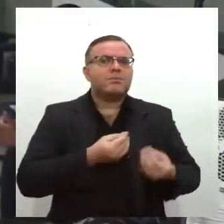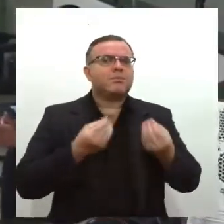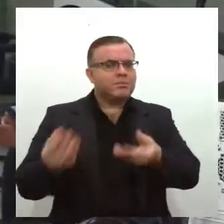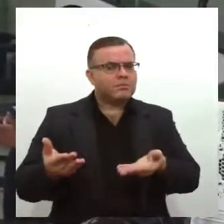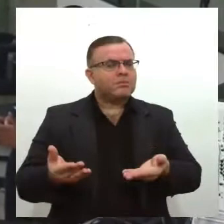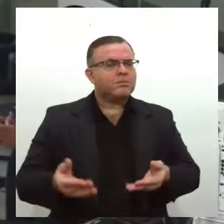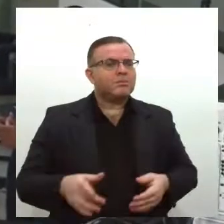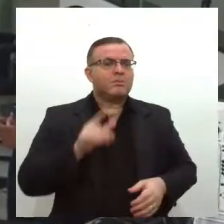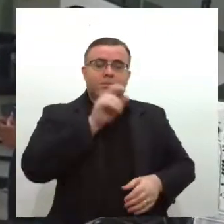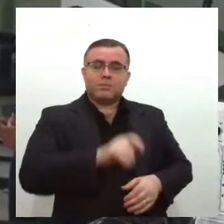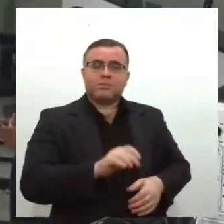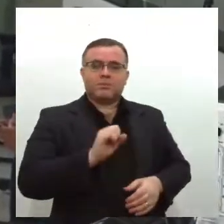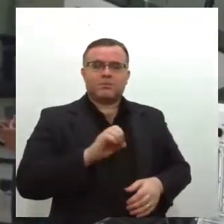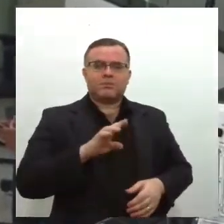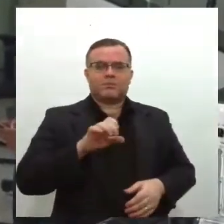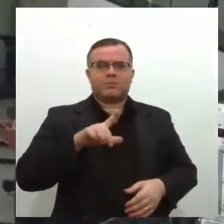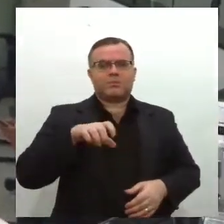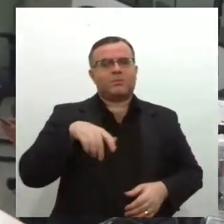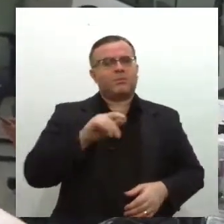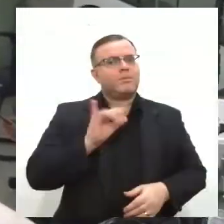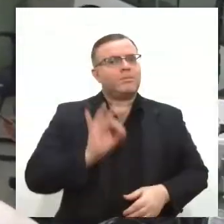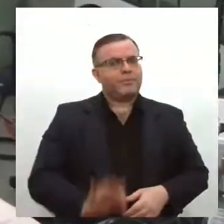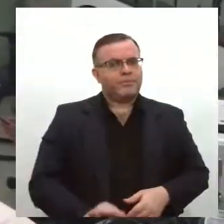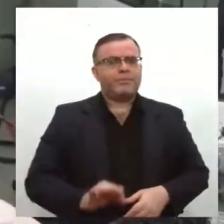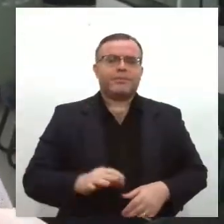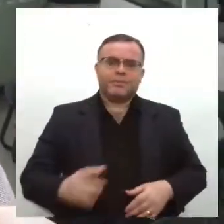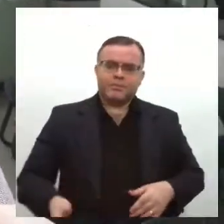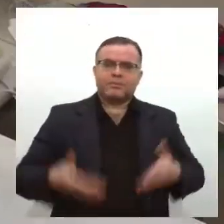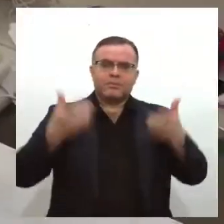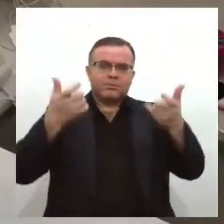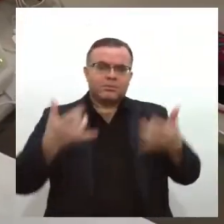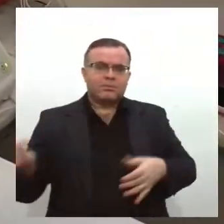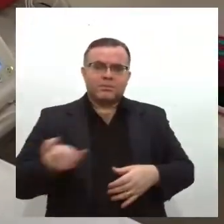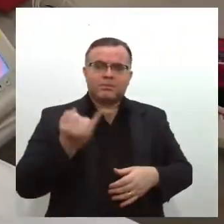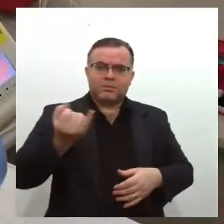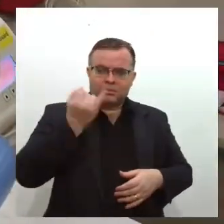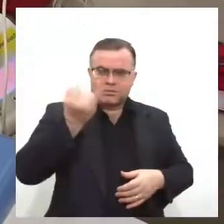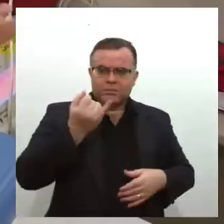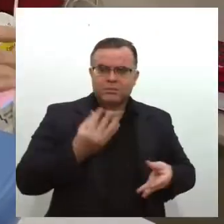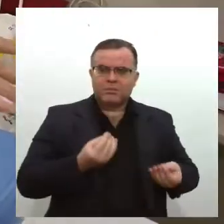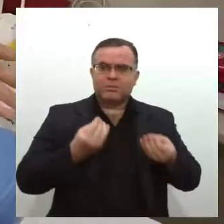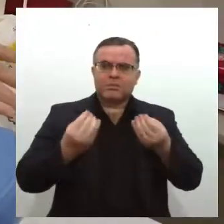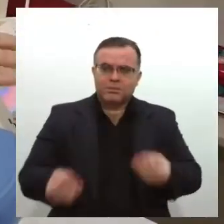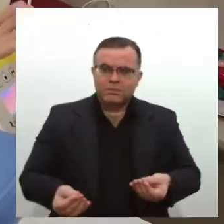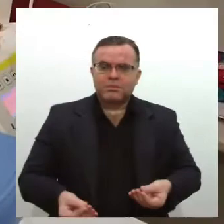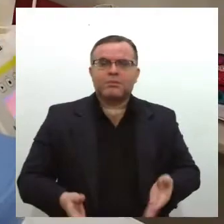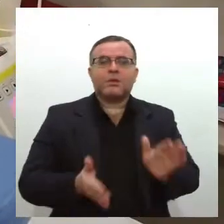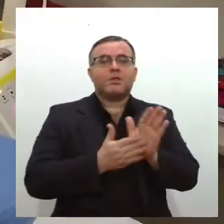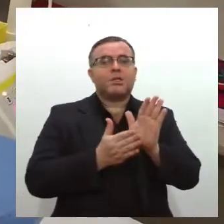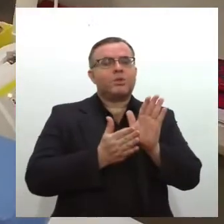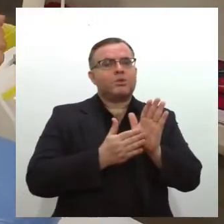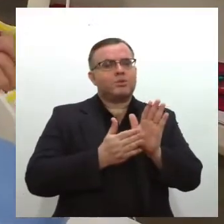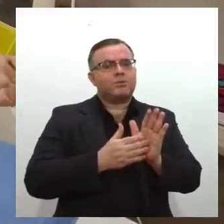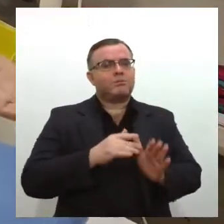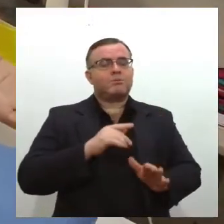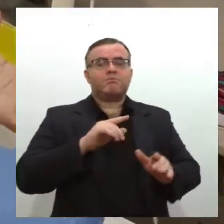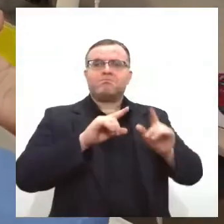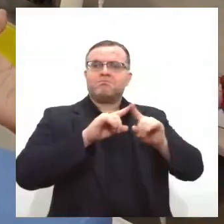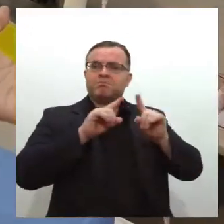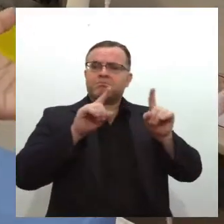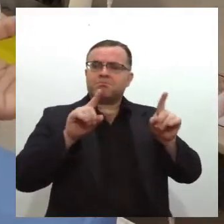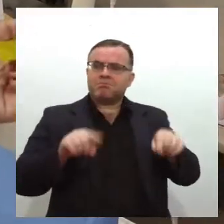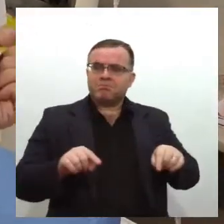já era doadora e, além de falar sobre a importância da doação, fez questão de elogiar a iniciativa da Lese na